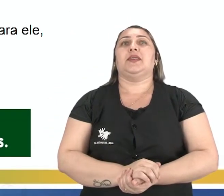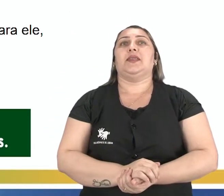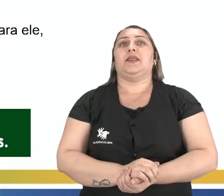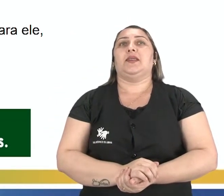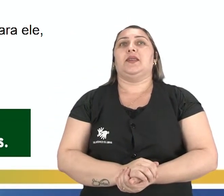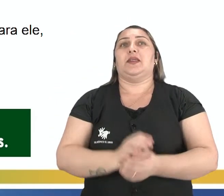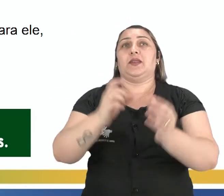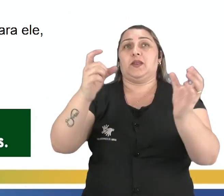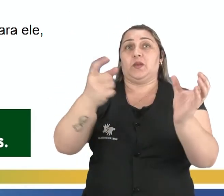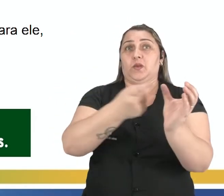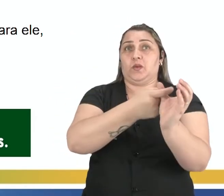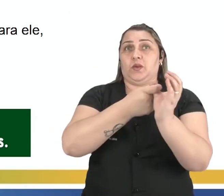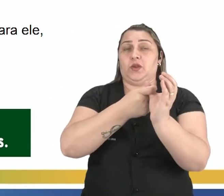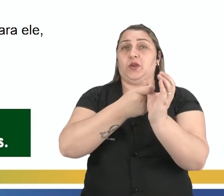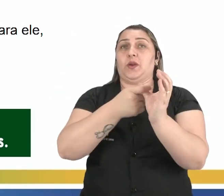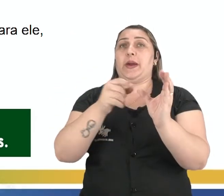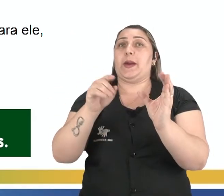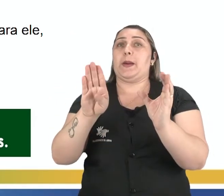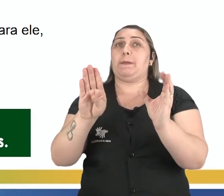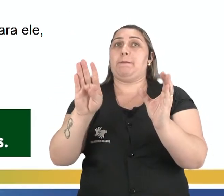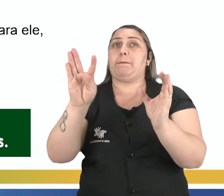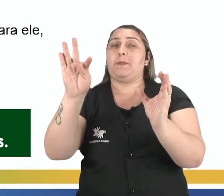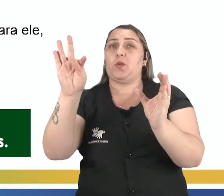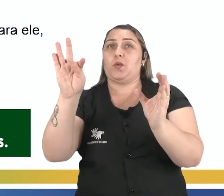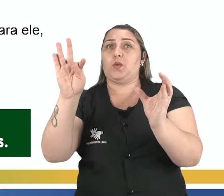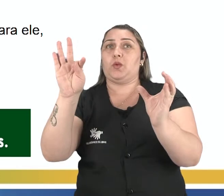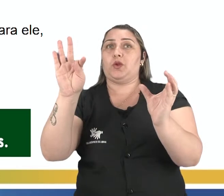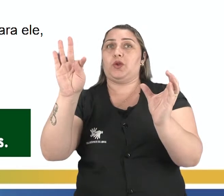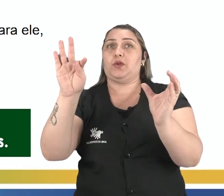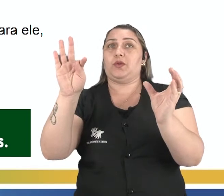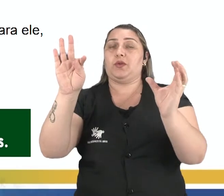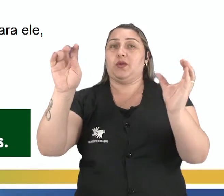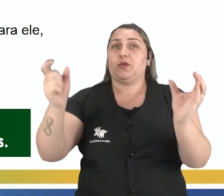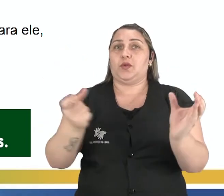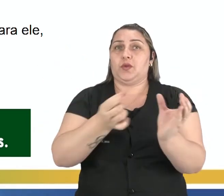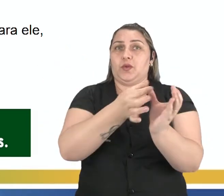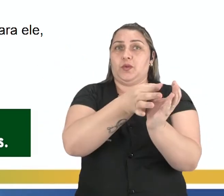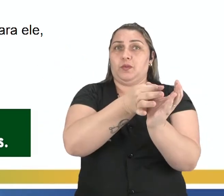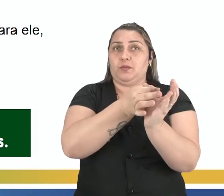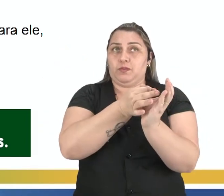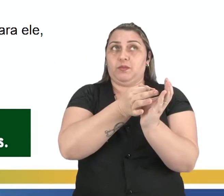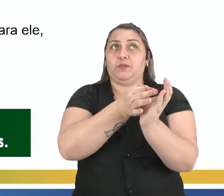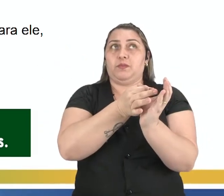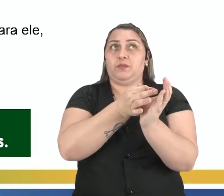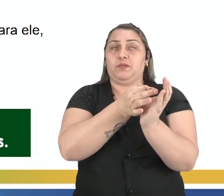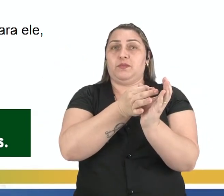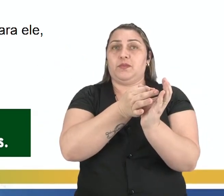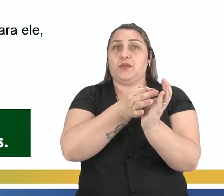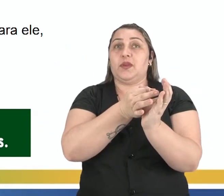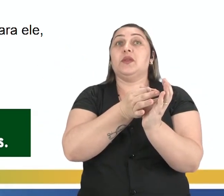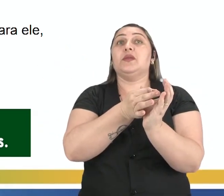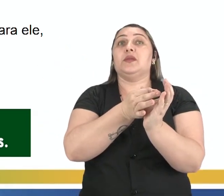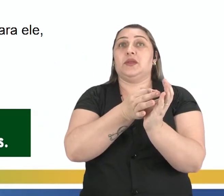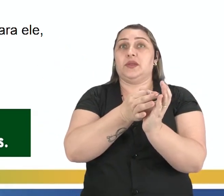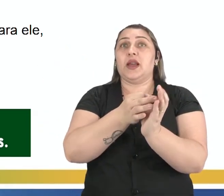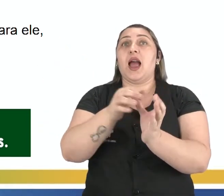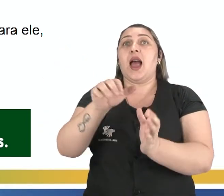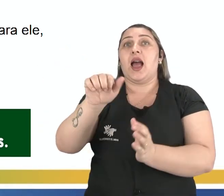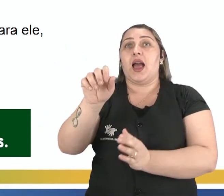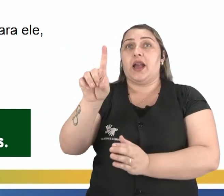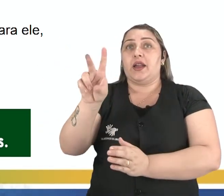Conjunction but. Então, traduzida como mais. But é uma conjunção adversativa.